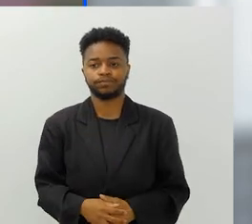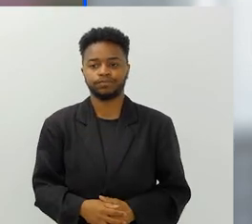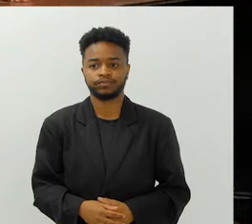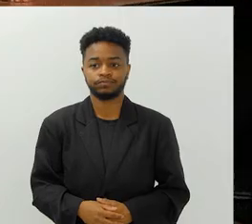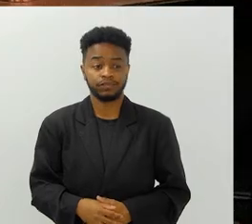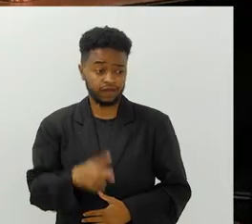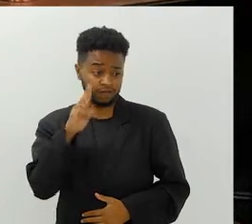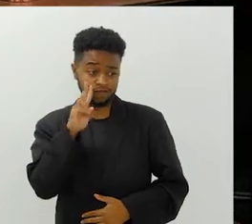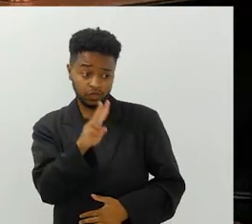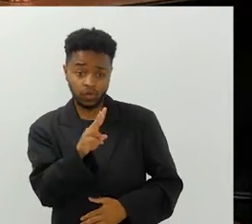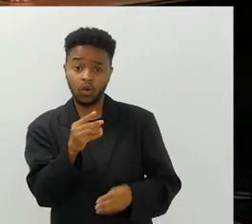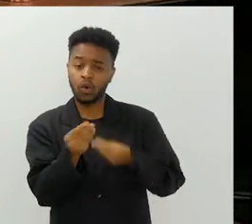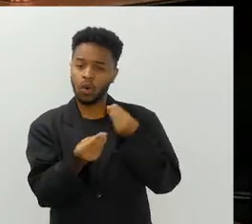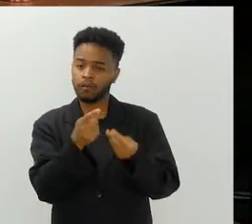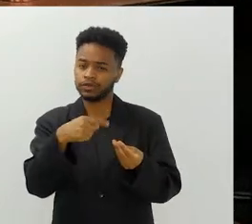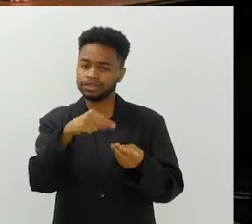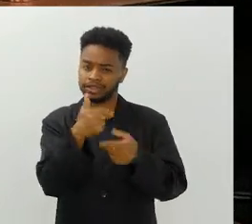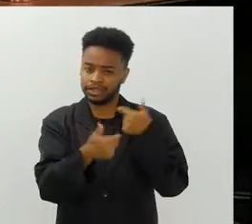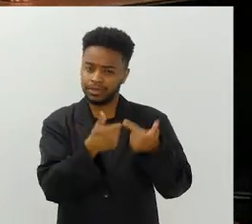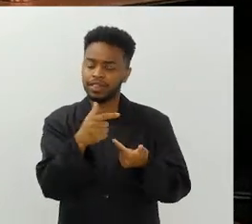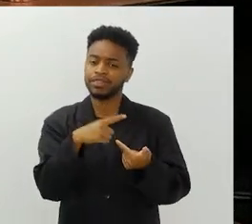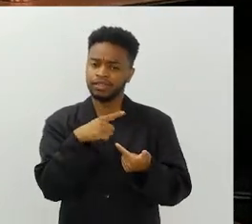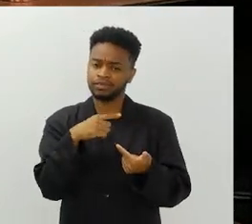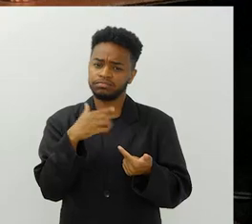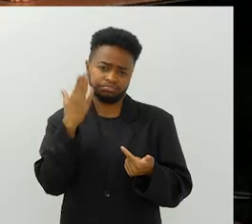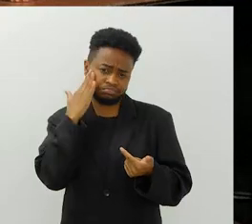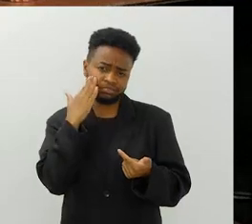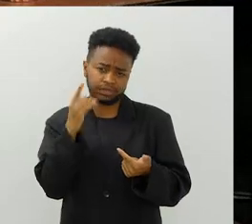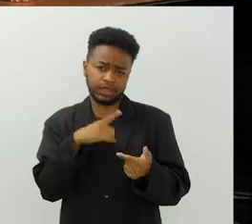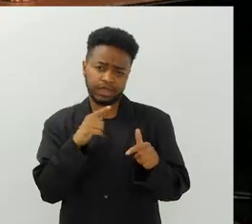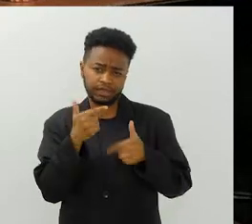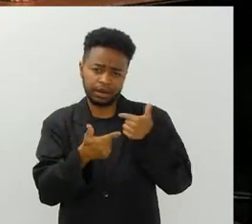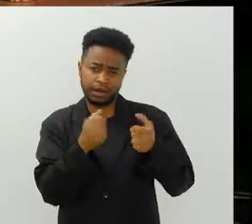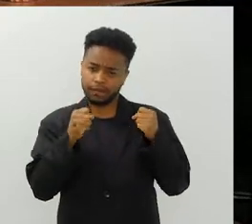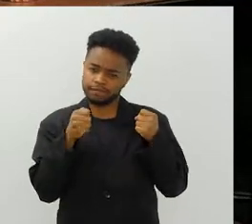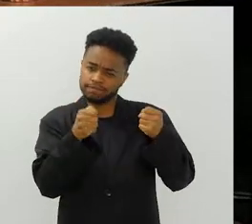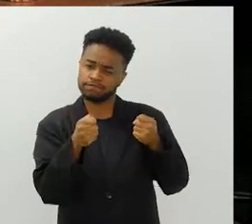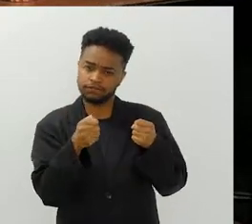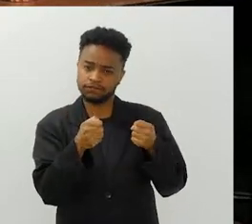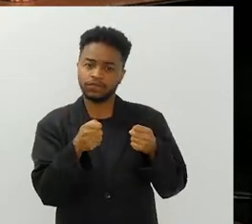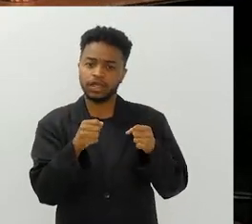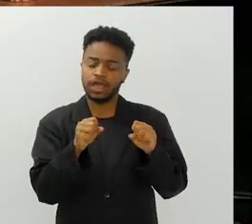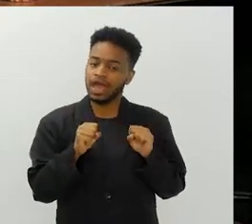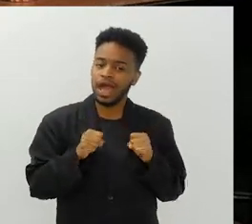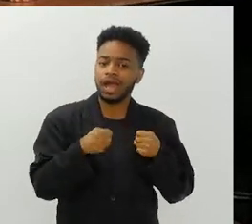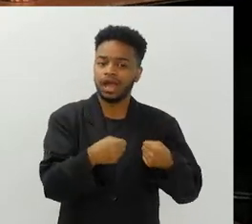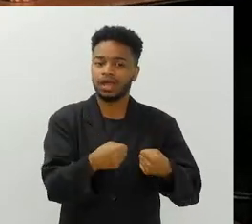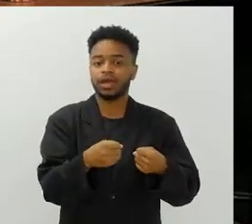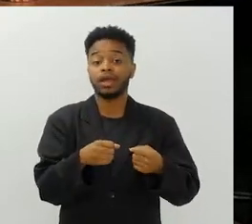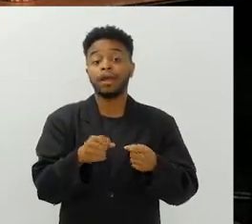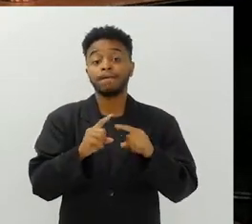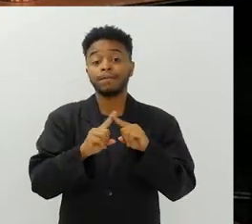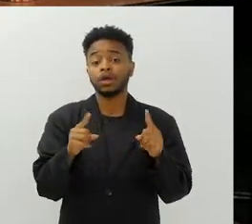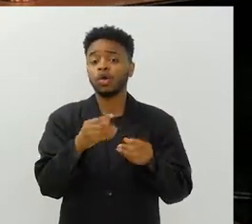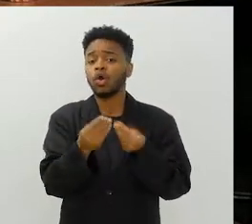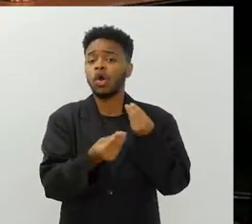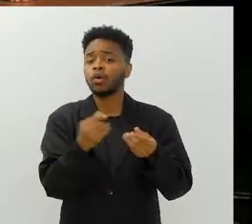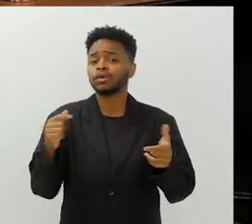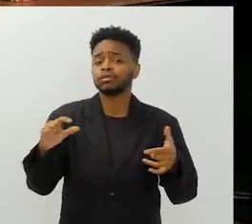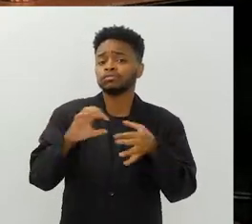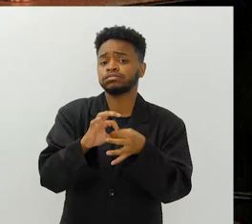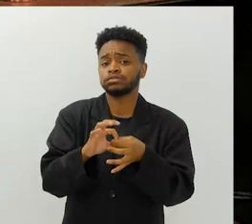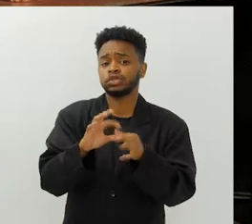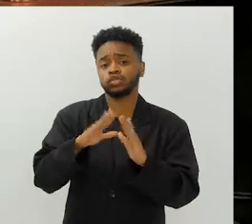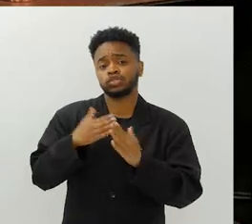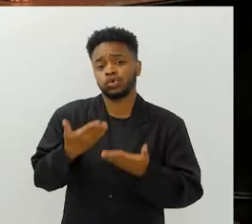É, Nathalie, como é que é o trabalho de vocês? Eu sei que vocês têm um trabalho de ativista muito forte, mas como é que o trabalho de vocês